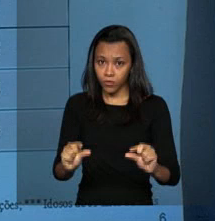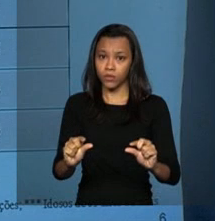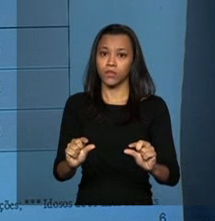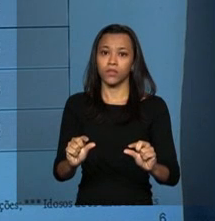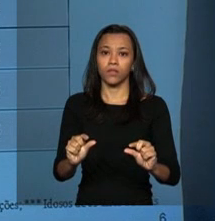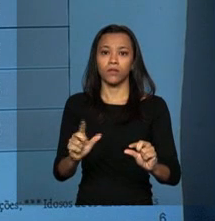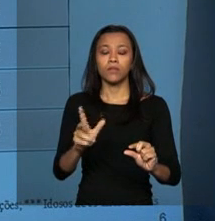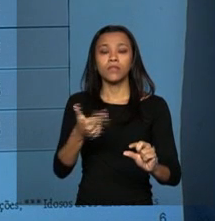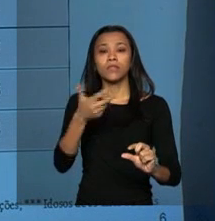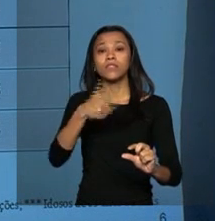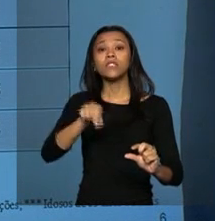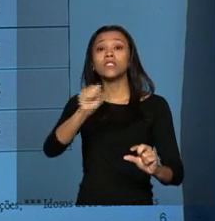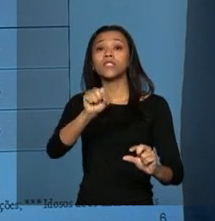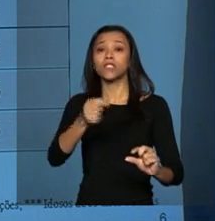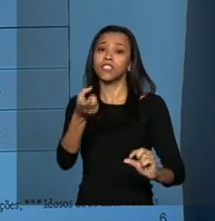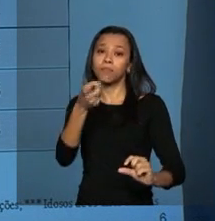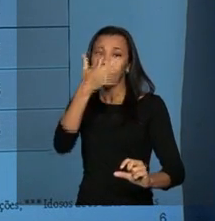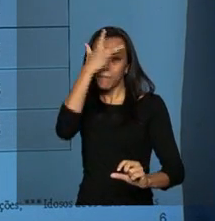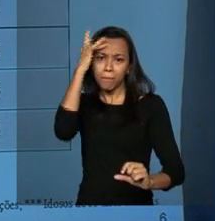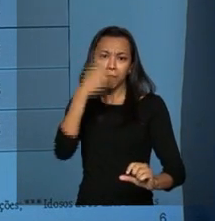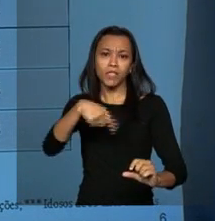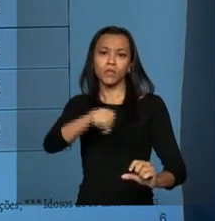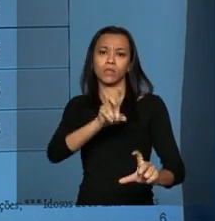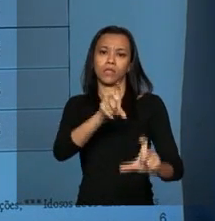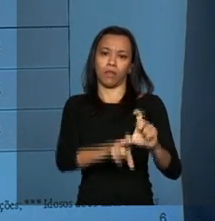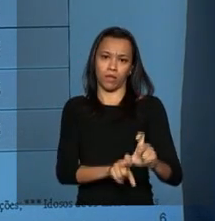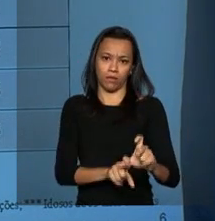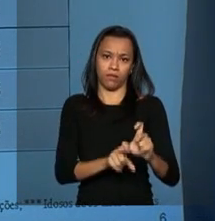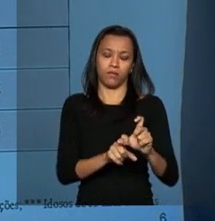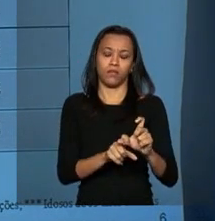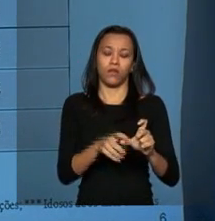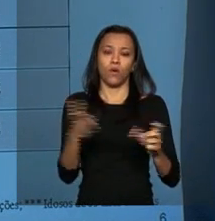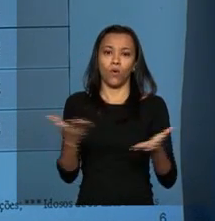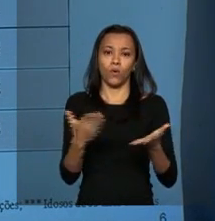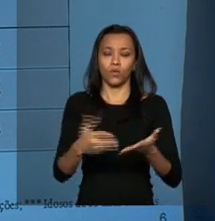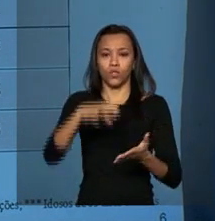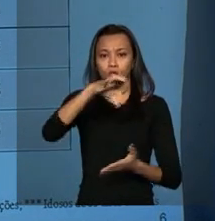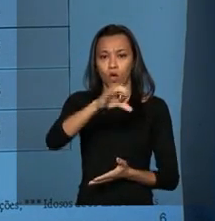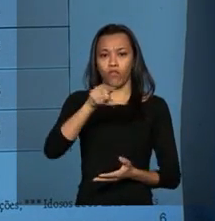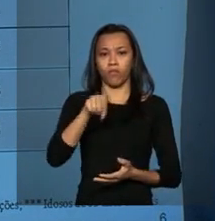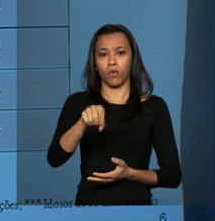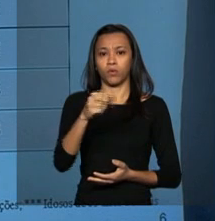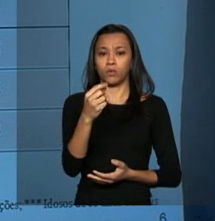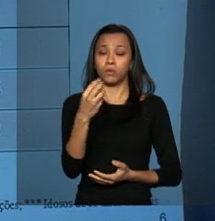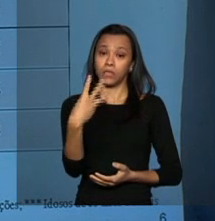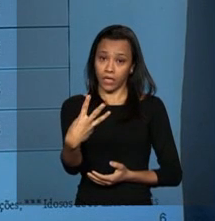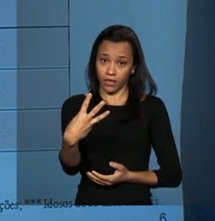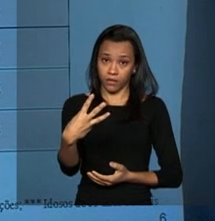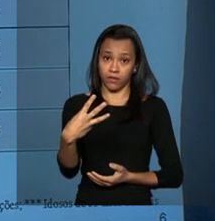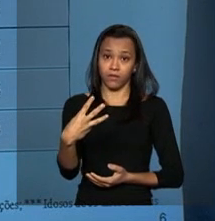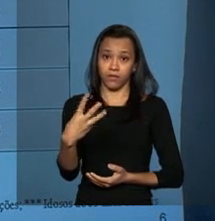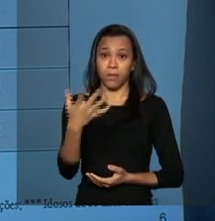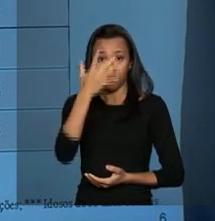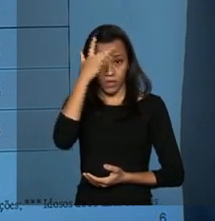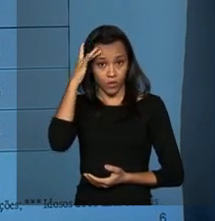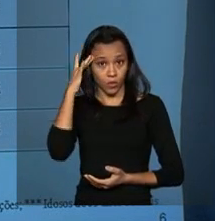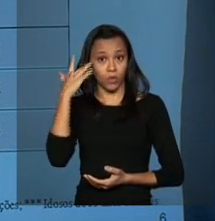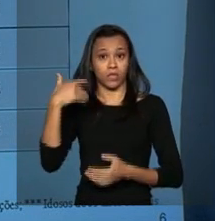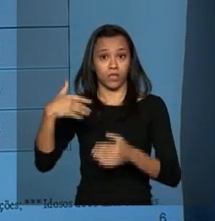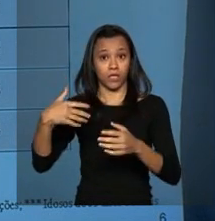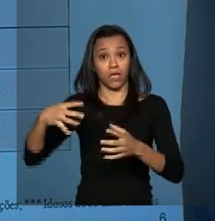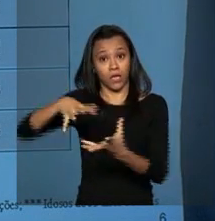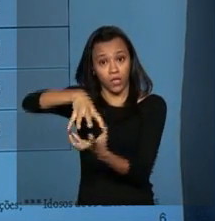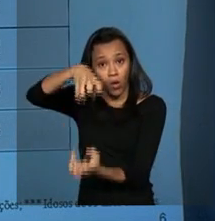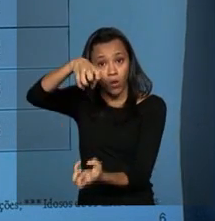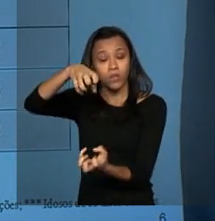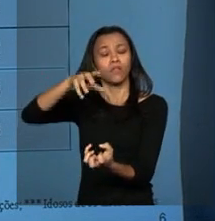relação de dependência. Mas, hoje nós temos 9,3 pessoas em idade ativa por idoso. Nós teremos mais